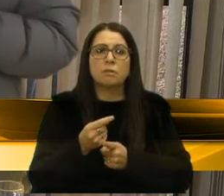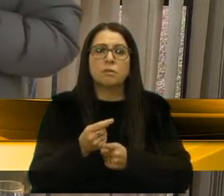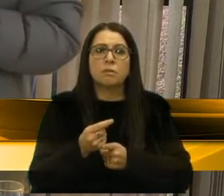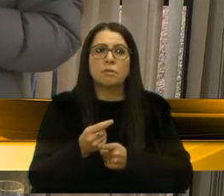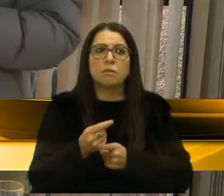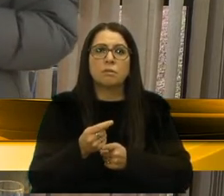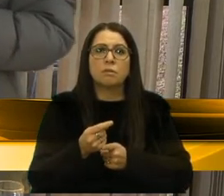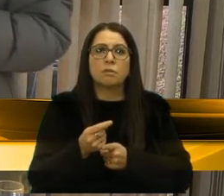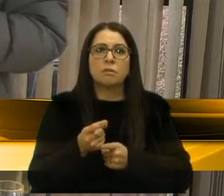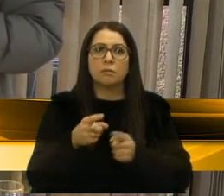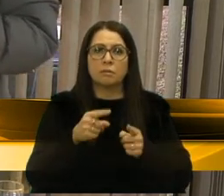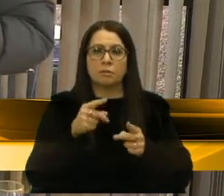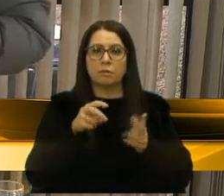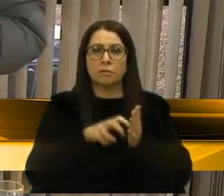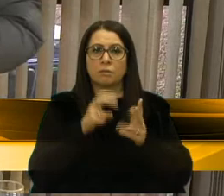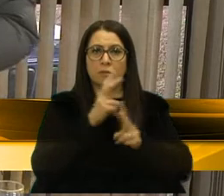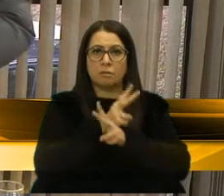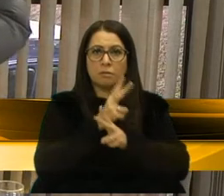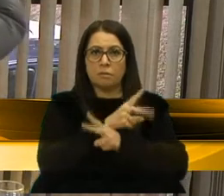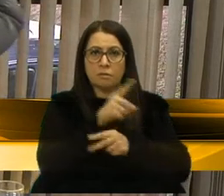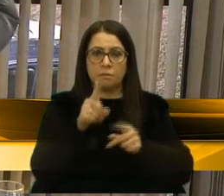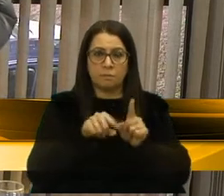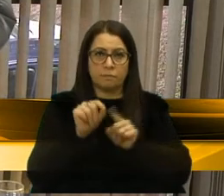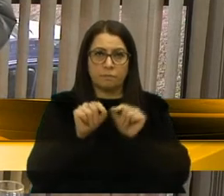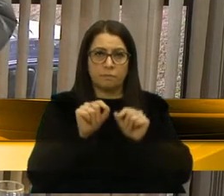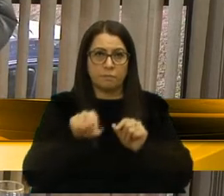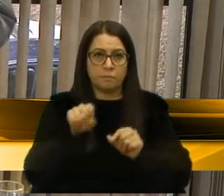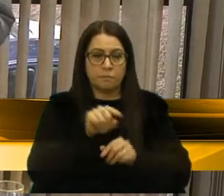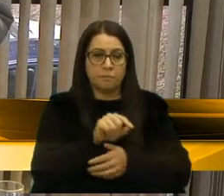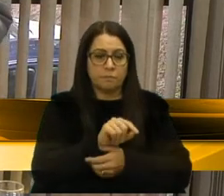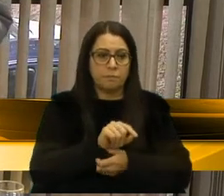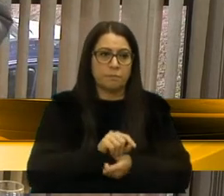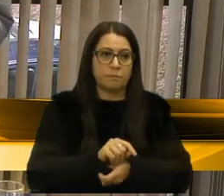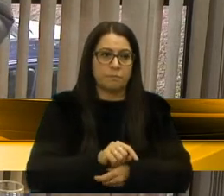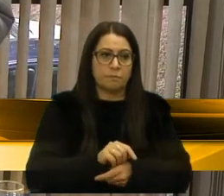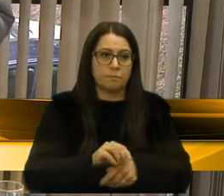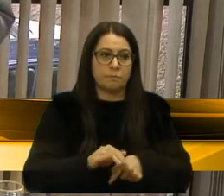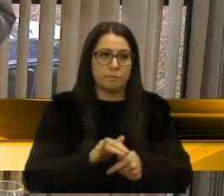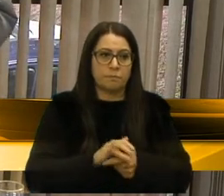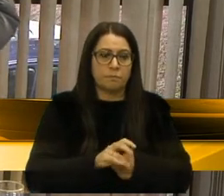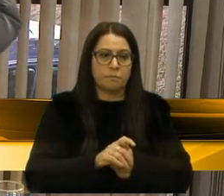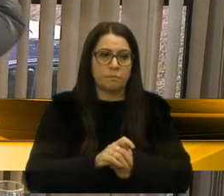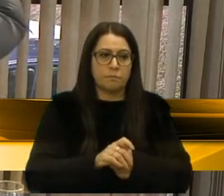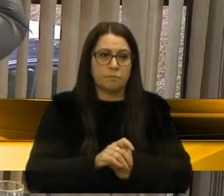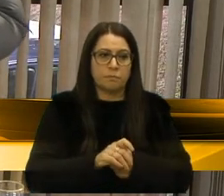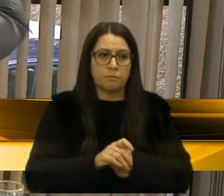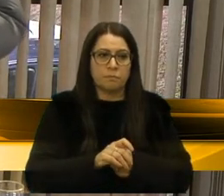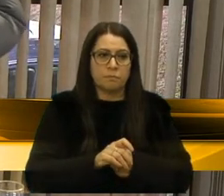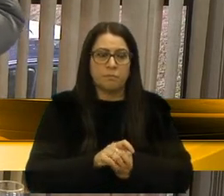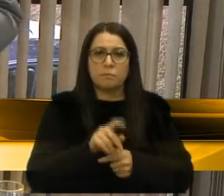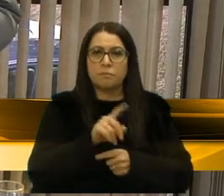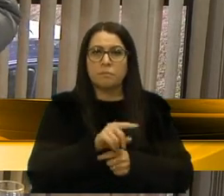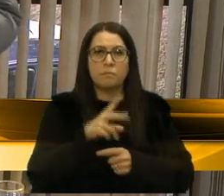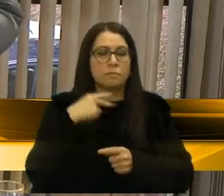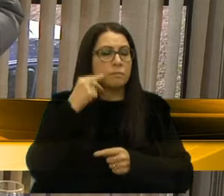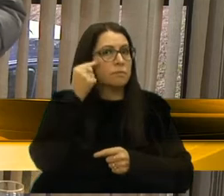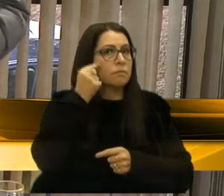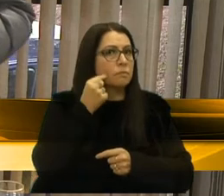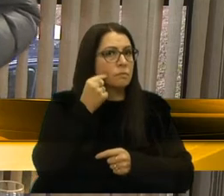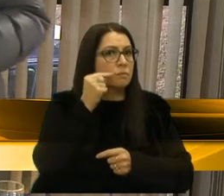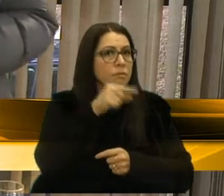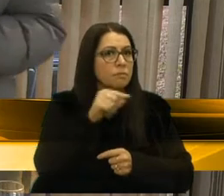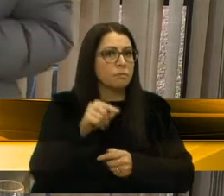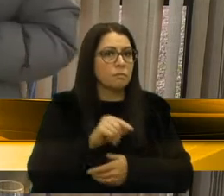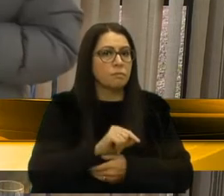com a Caixa Econômica Federal, e agora essa liberação de 23 milhões para Caxias do Sul. Vereador Alindo Bandeira, o seu à parte.